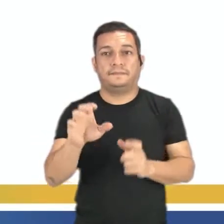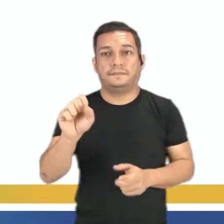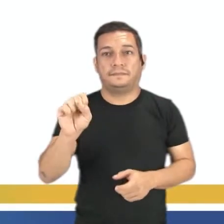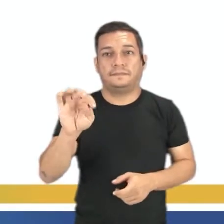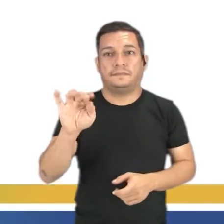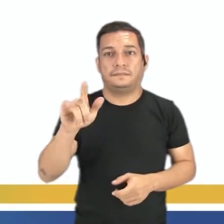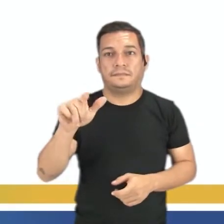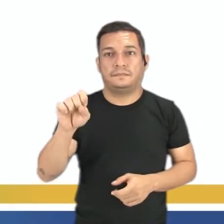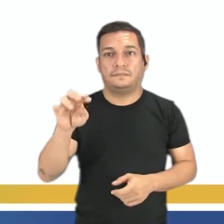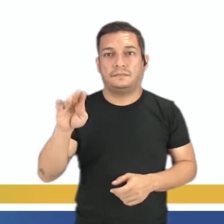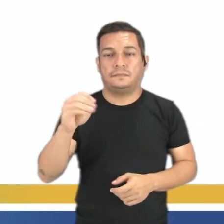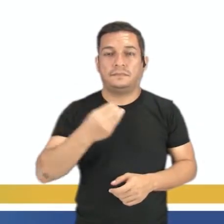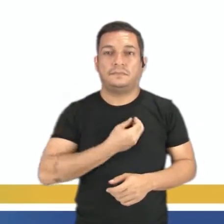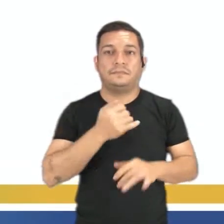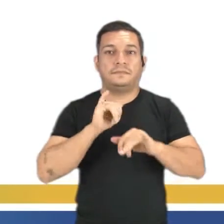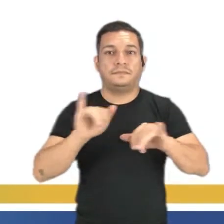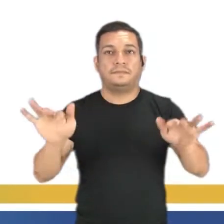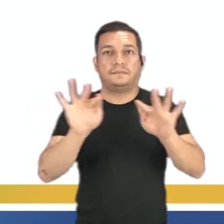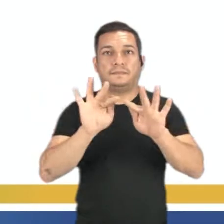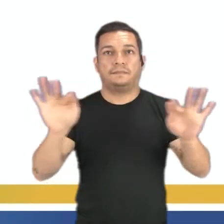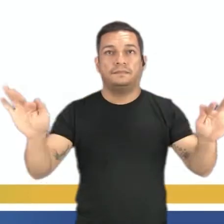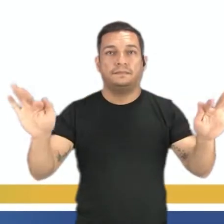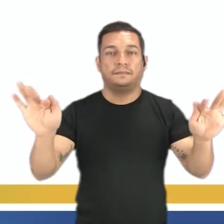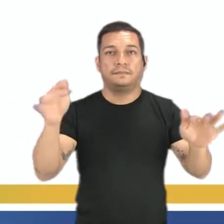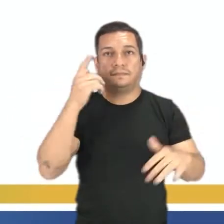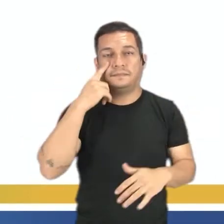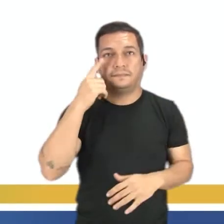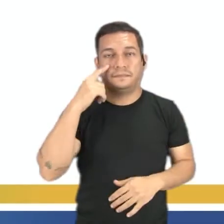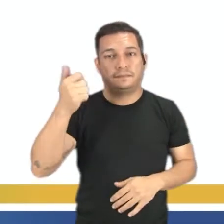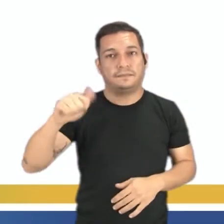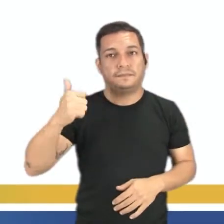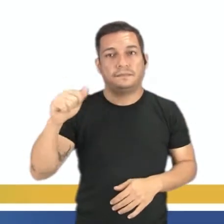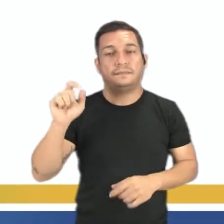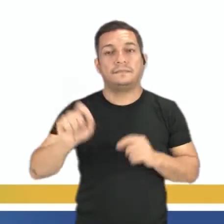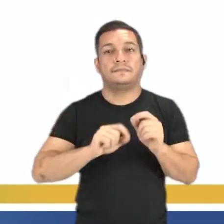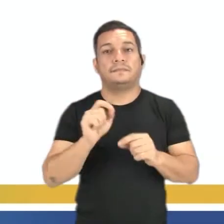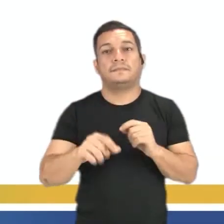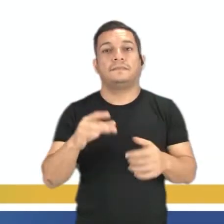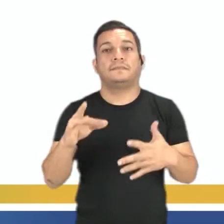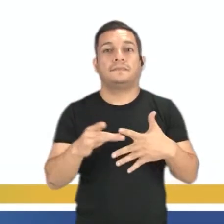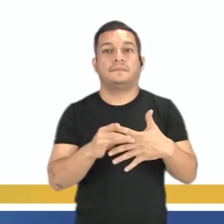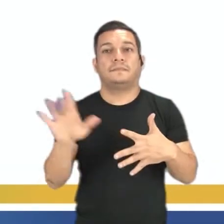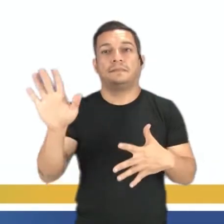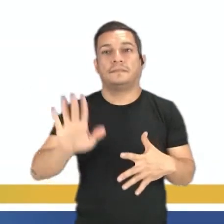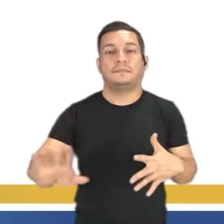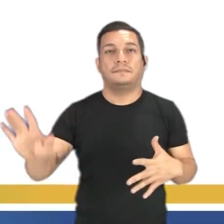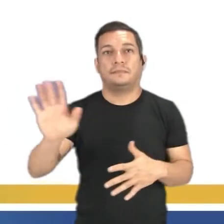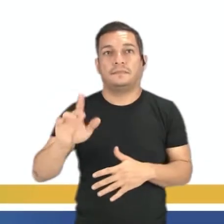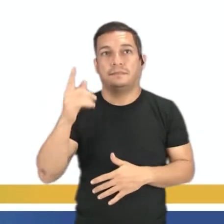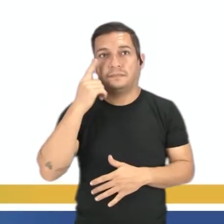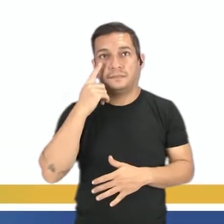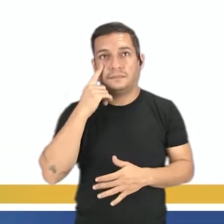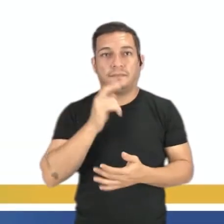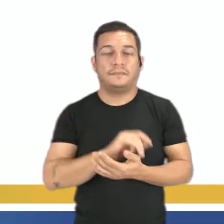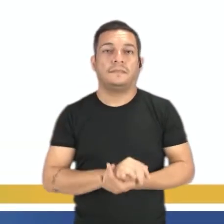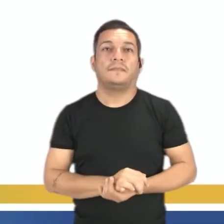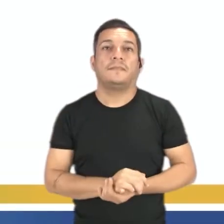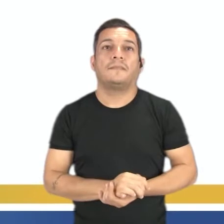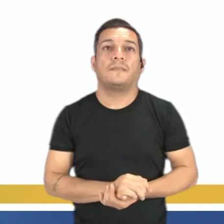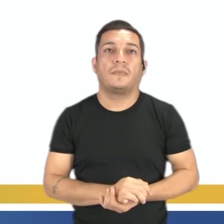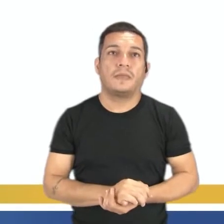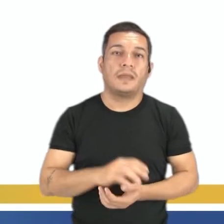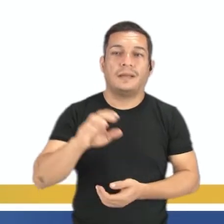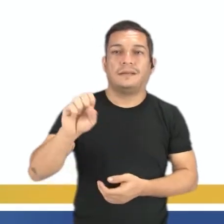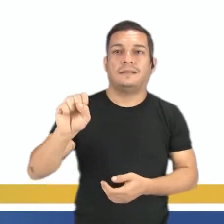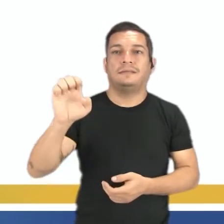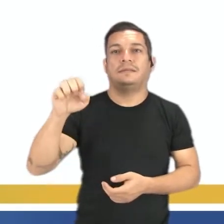presentes no anúncio nessa frase, vamos agora analisar os recursos semióticos. Vamos lá. Olha só, a